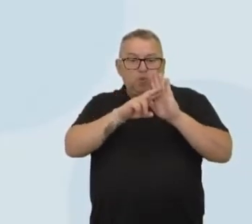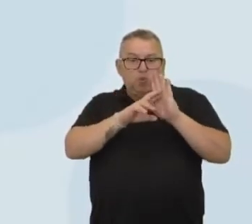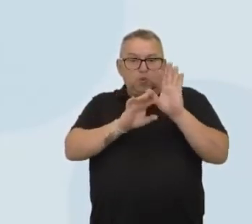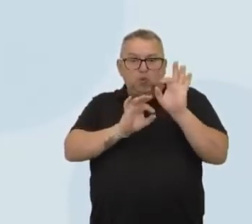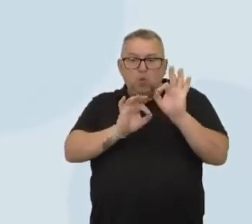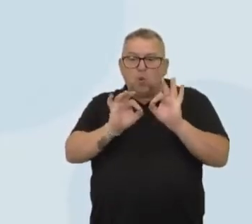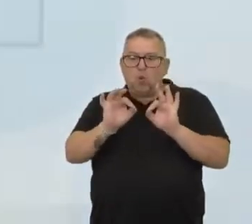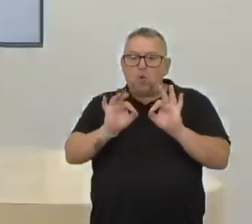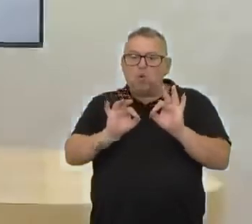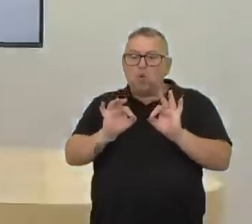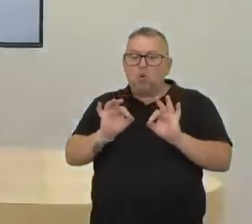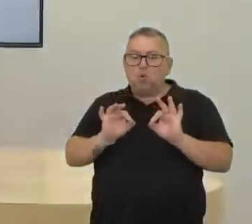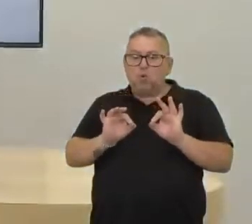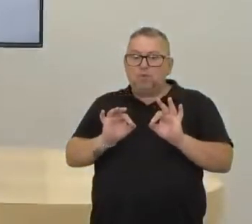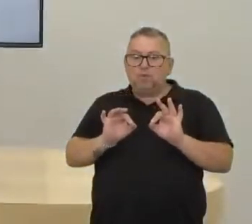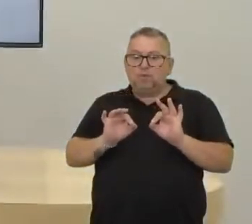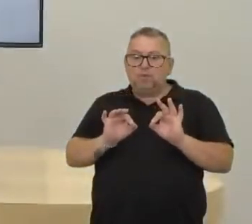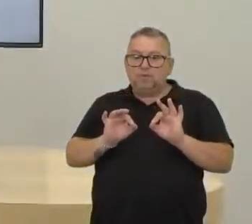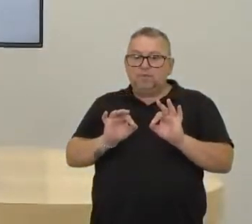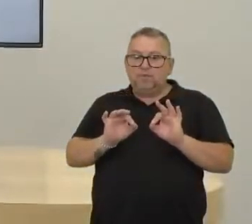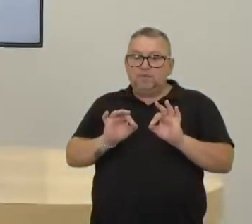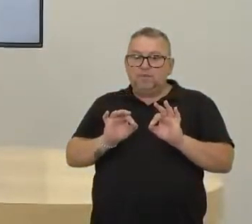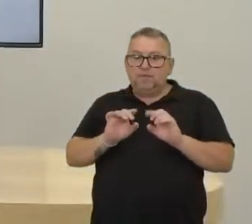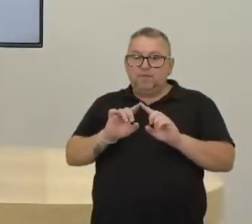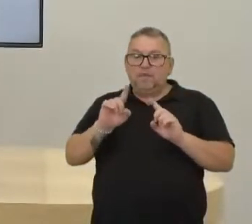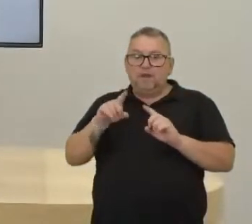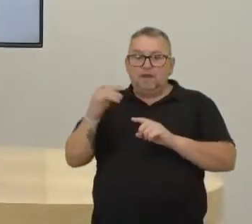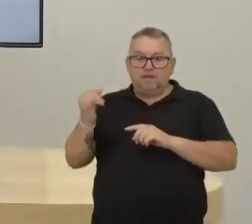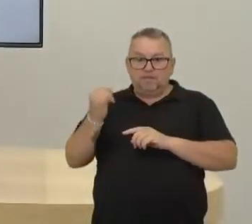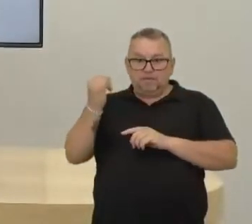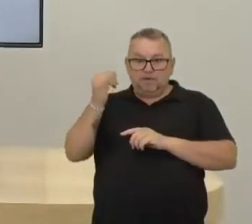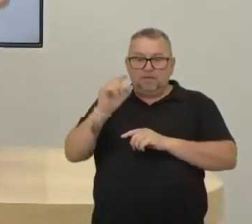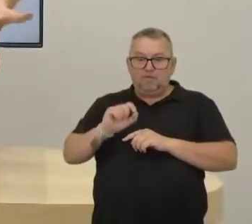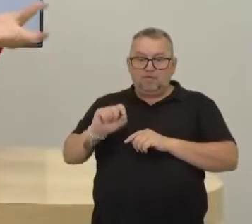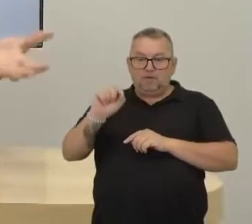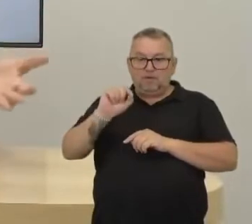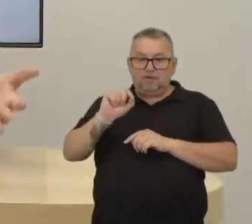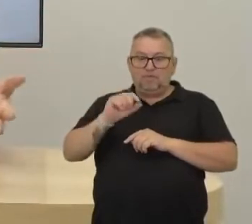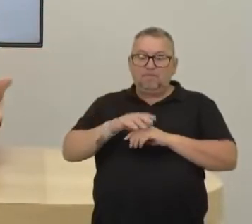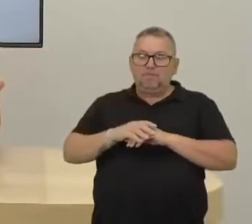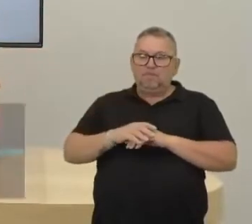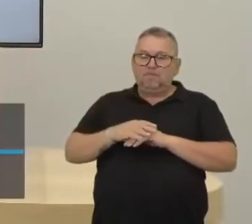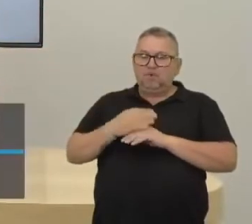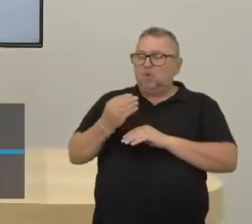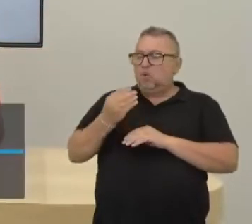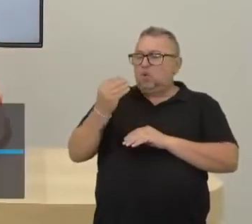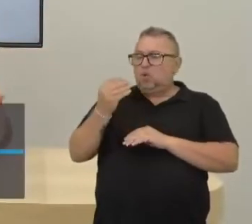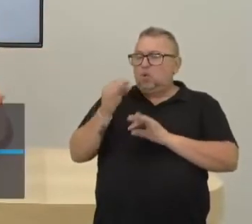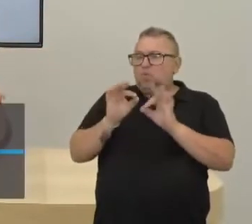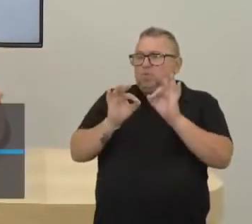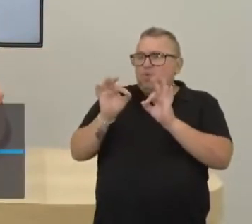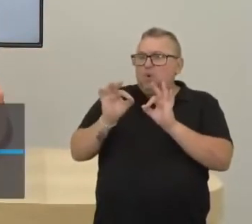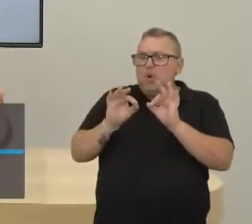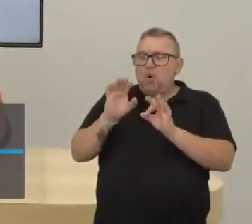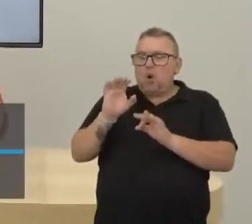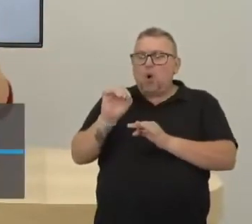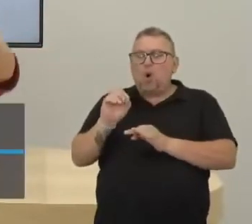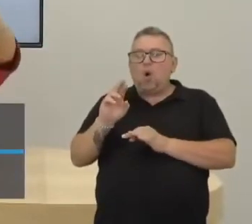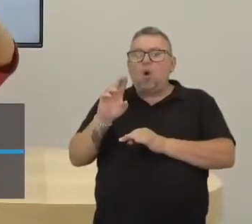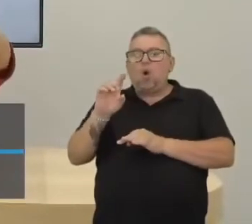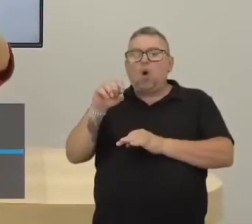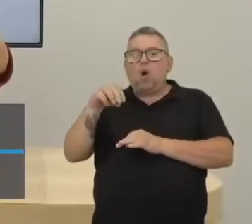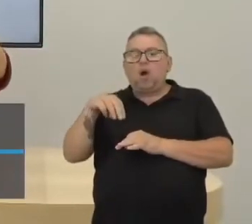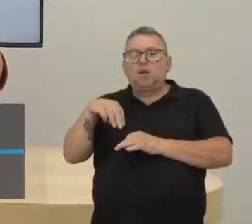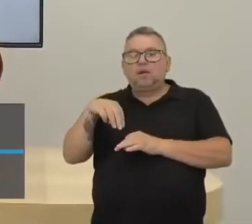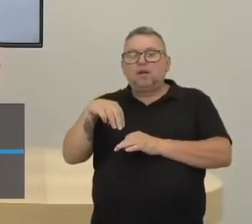ordem. E aí eu vou pedir pra voltar aqui pra mim, porque, assim, isso é bem importante, né? Como assim por a regulação da ordem, né? O